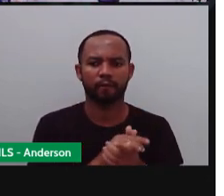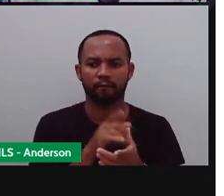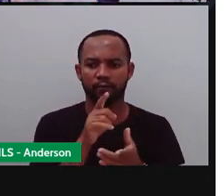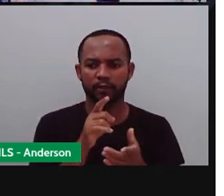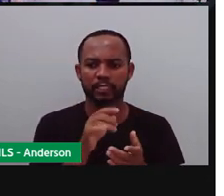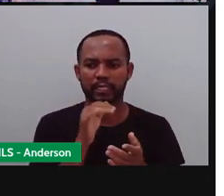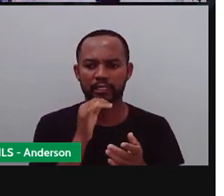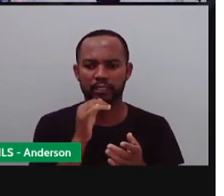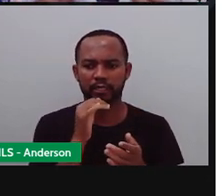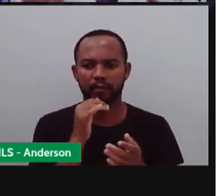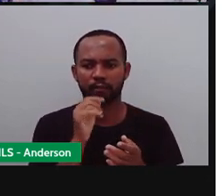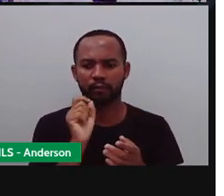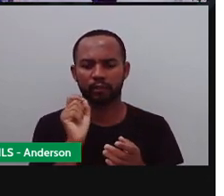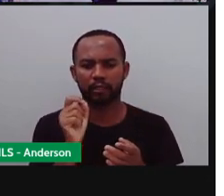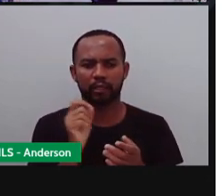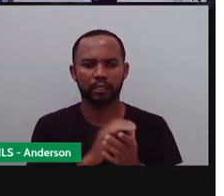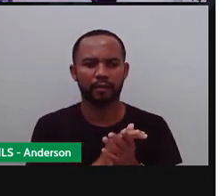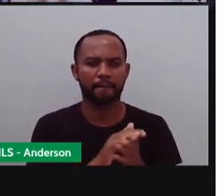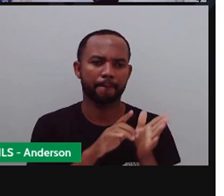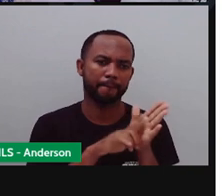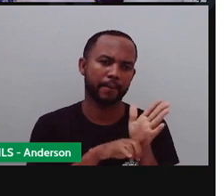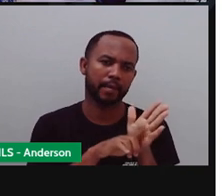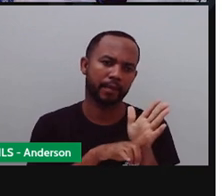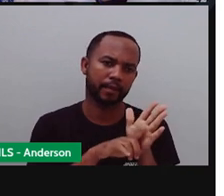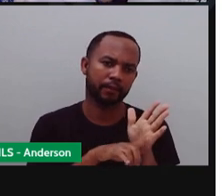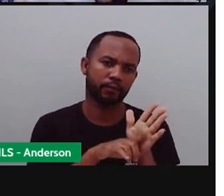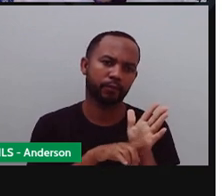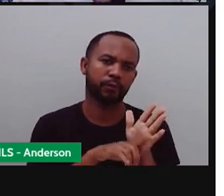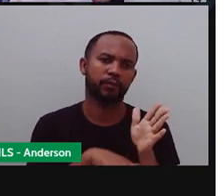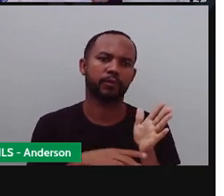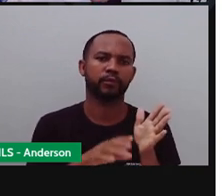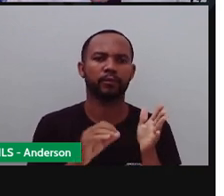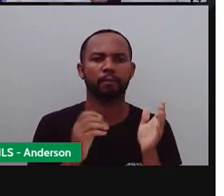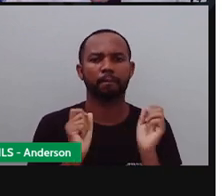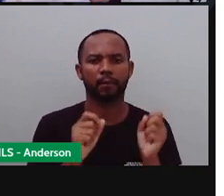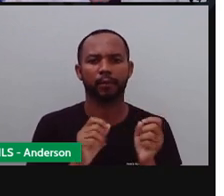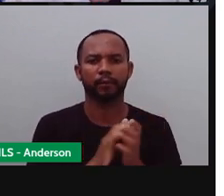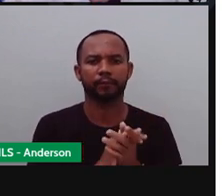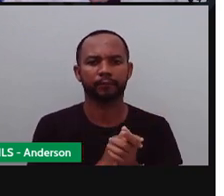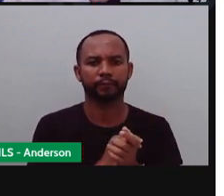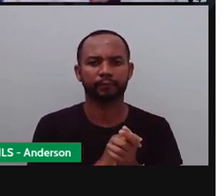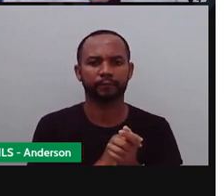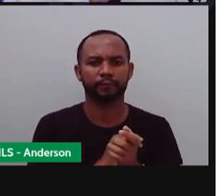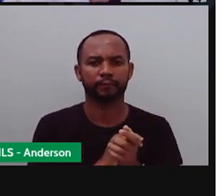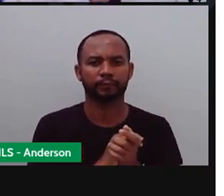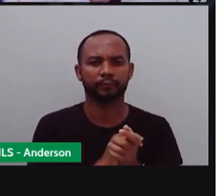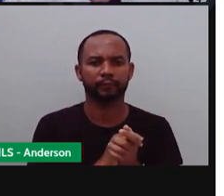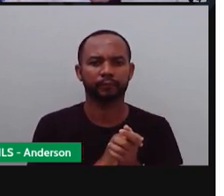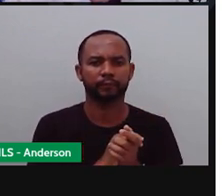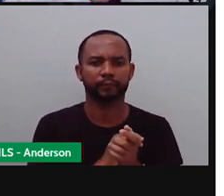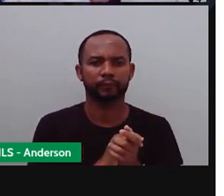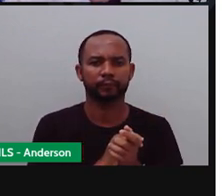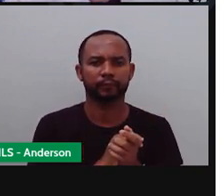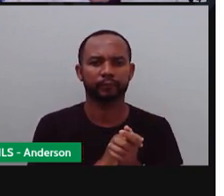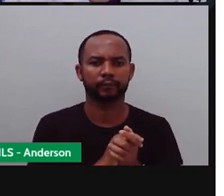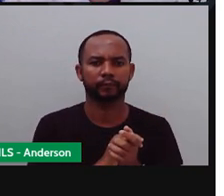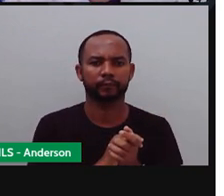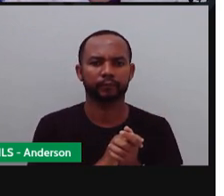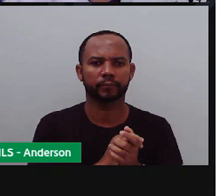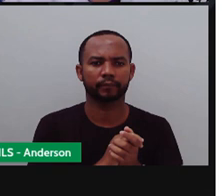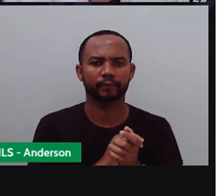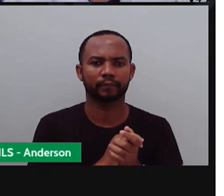quiserem chamar de conta de... Diminuir, conta de menos. Não é isso? Bom, vamos continuar, Anderson, com nossas